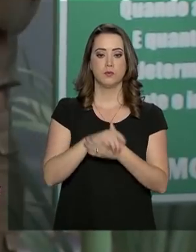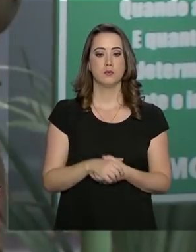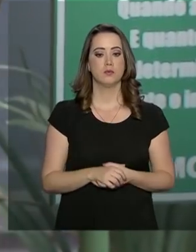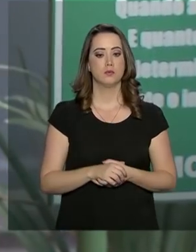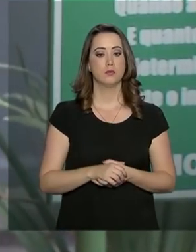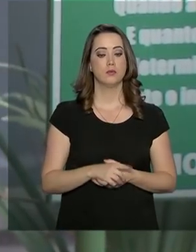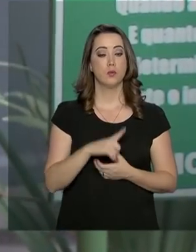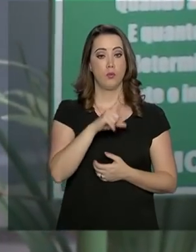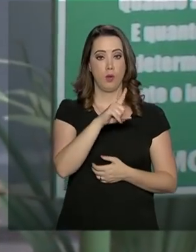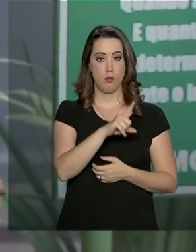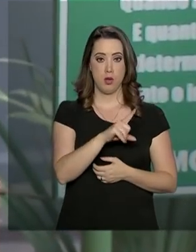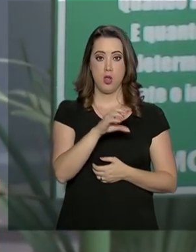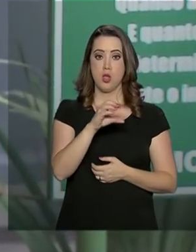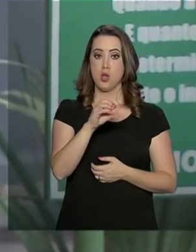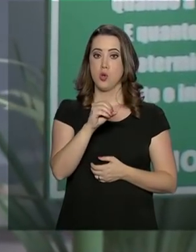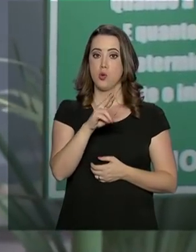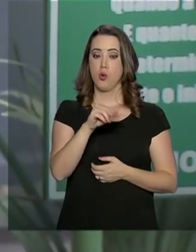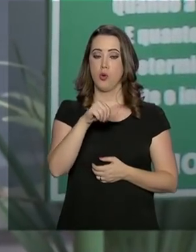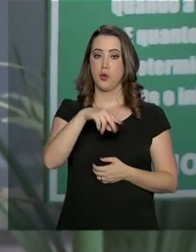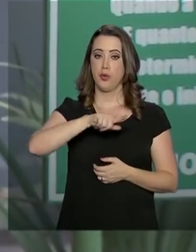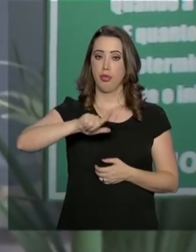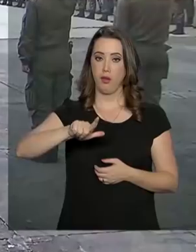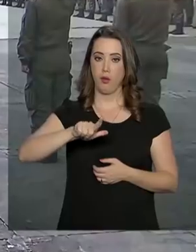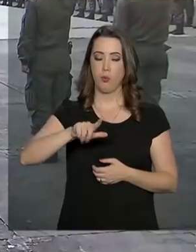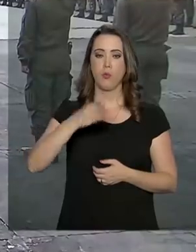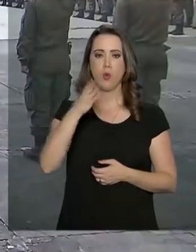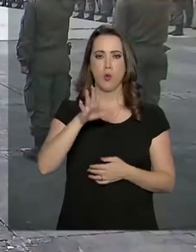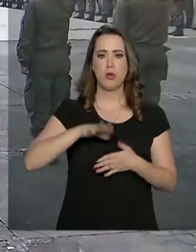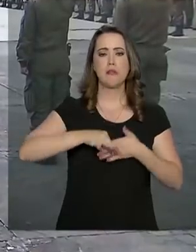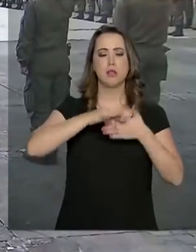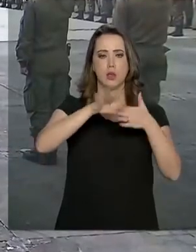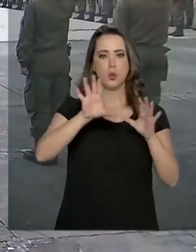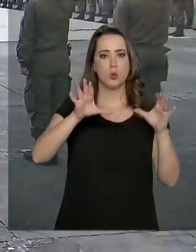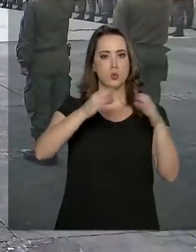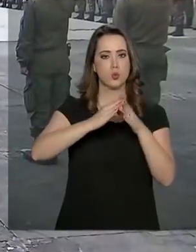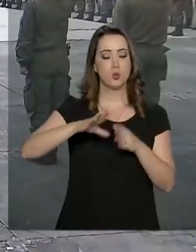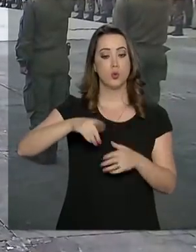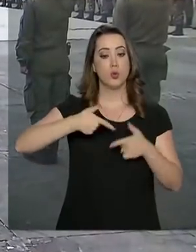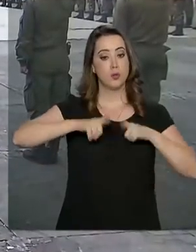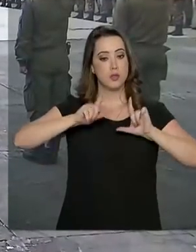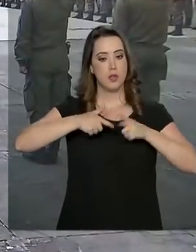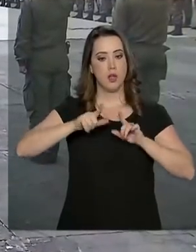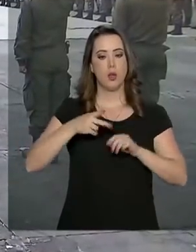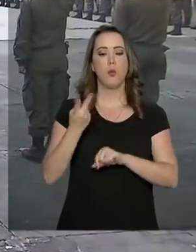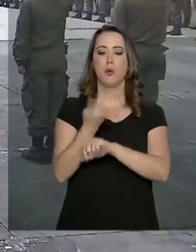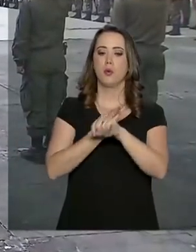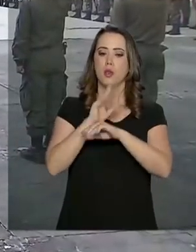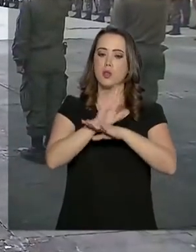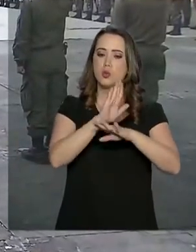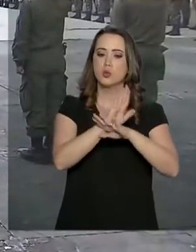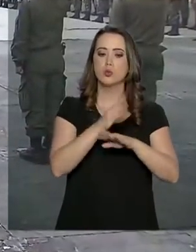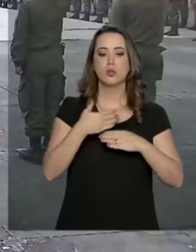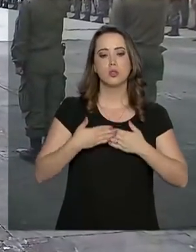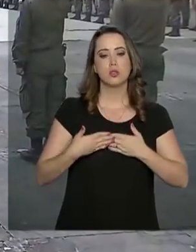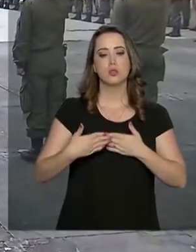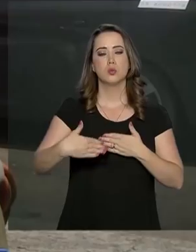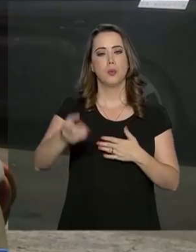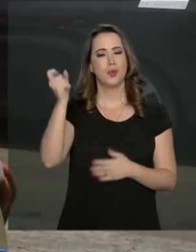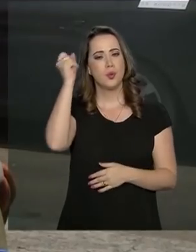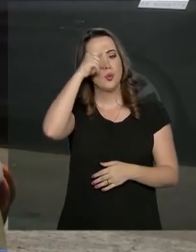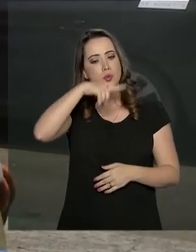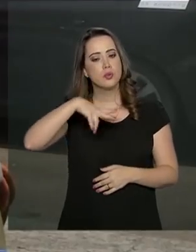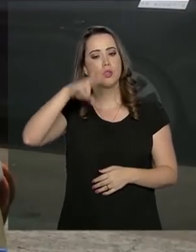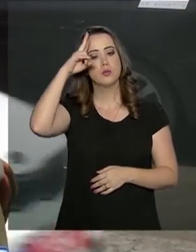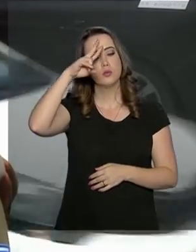Golamvar comandou os israelenses em Brumadinho. Ele conta que os militares buscaram ajudar os brasileiros neste momento difícil